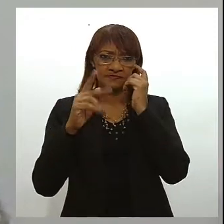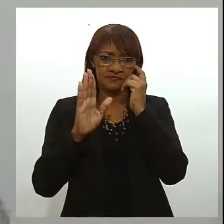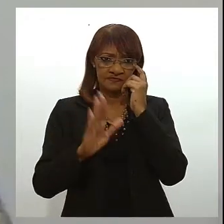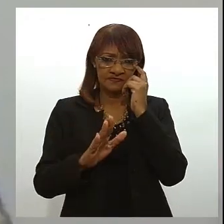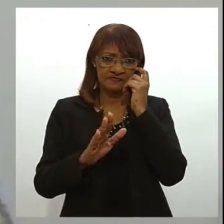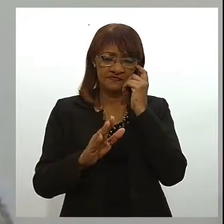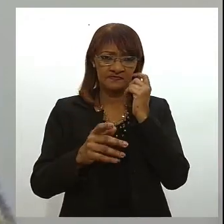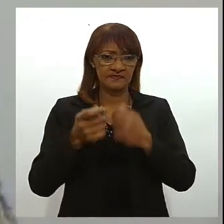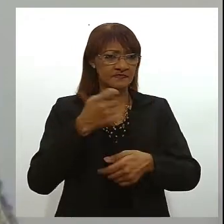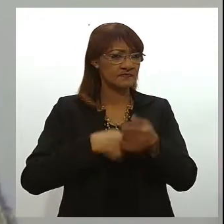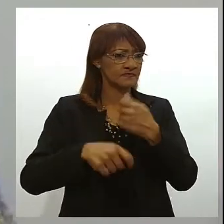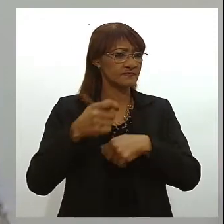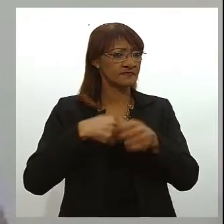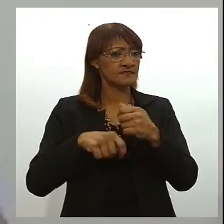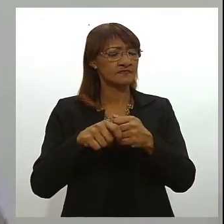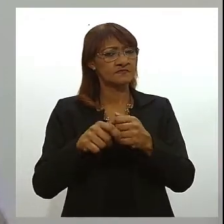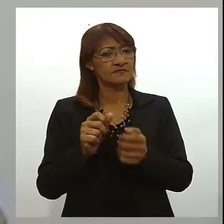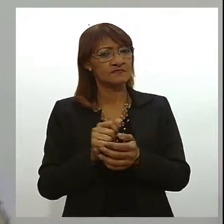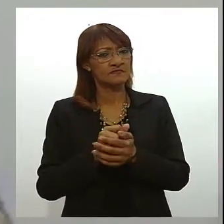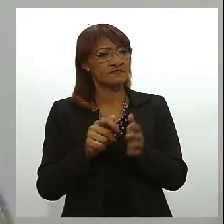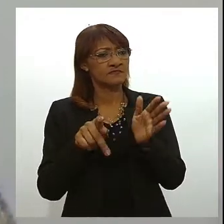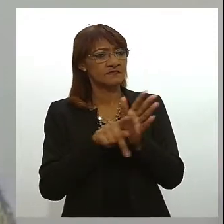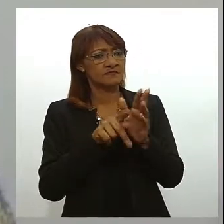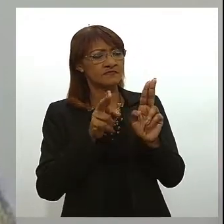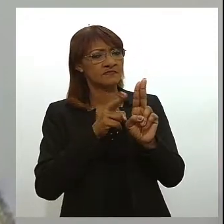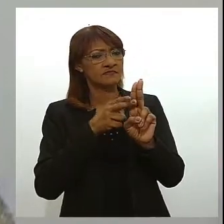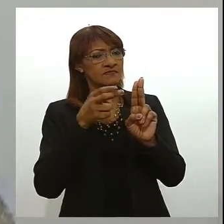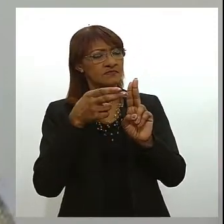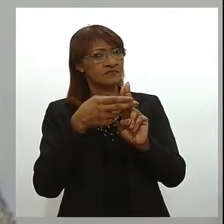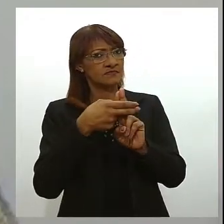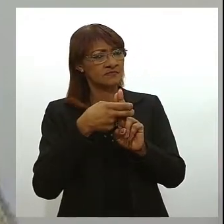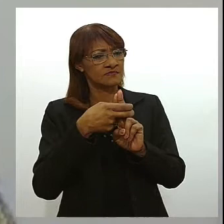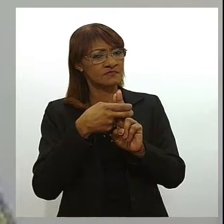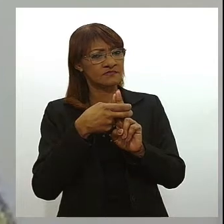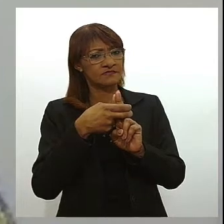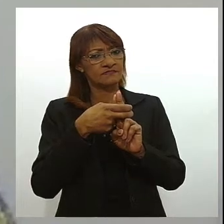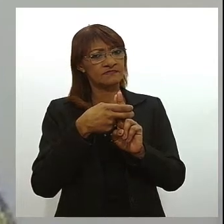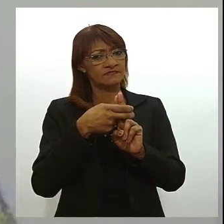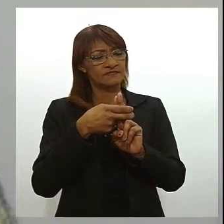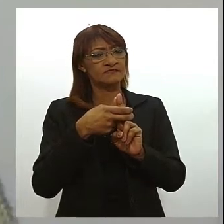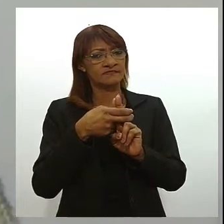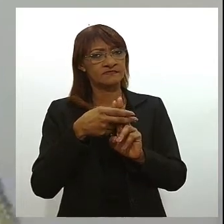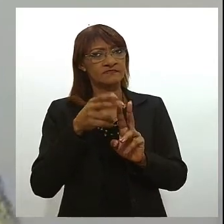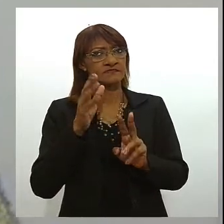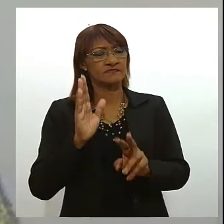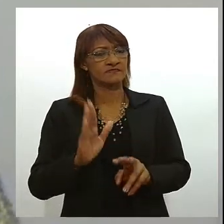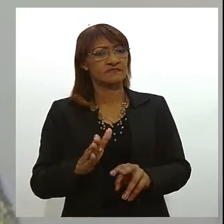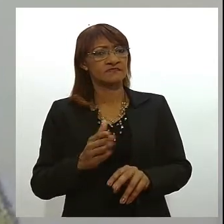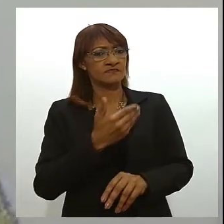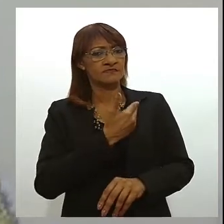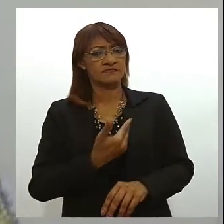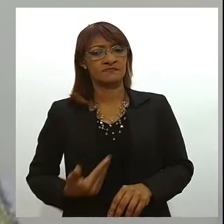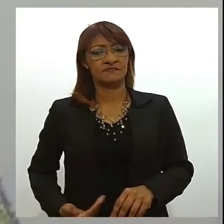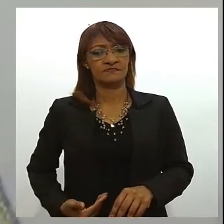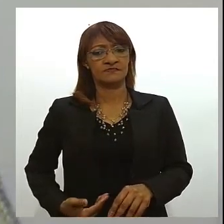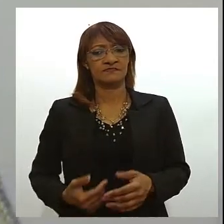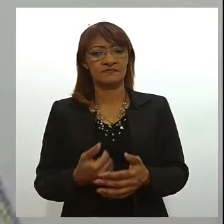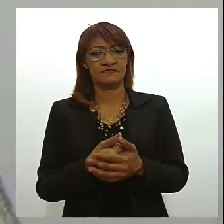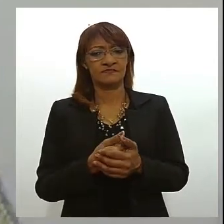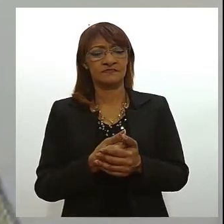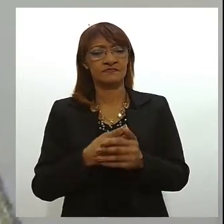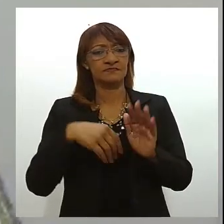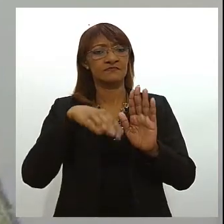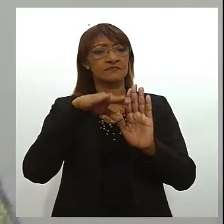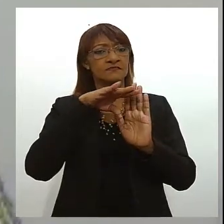promovidos pelo PROAD-SUS, que é um programa de desenvolvimento do governo, do Instituto do Governo. E esse programa foi